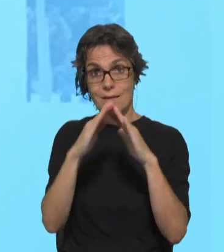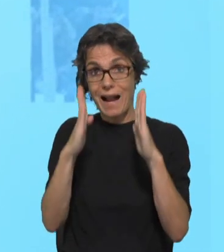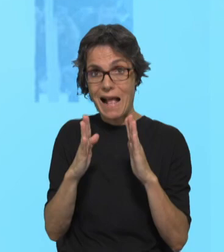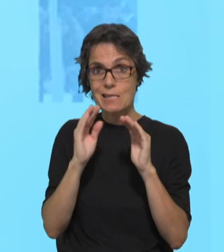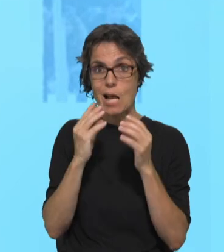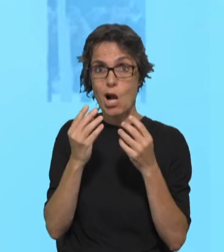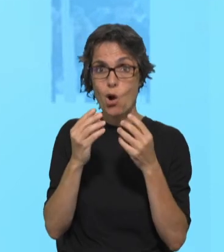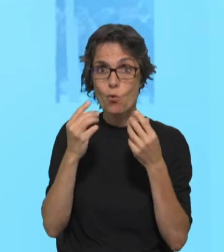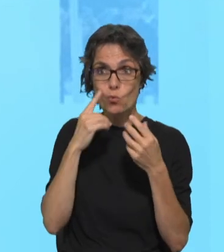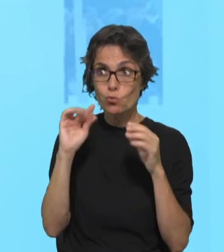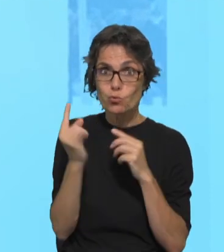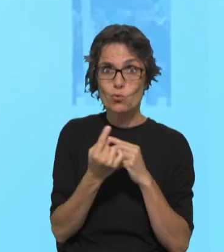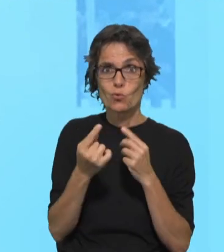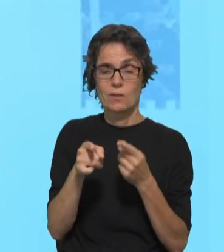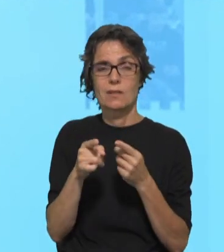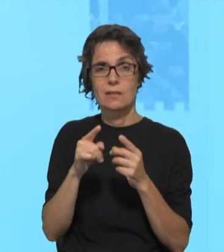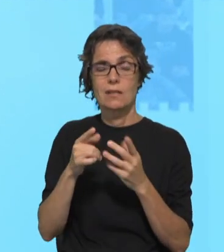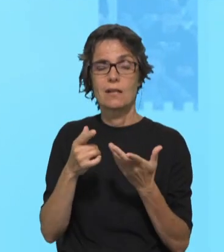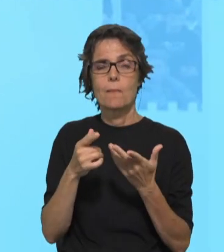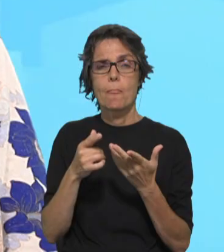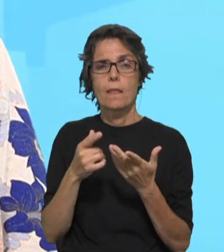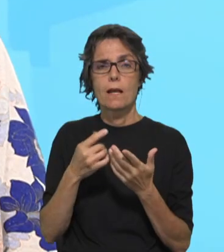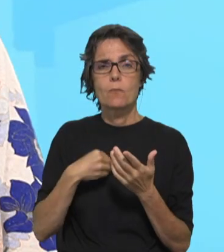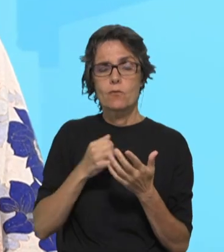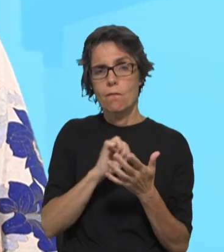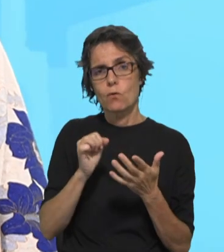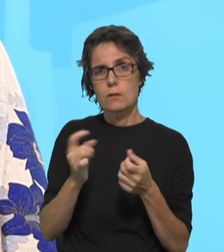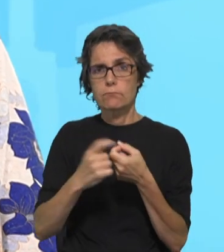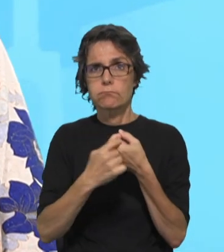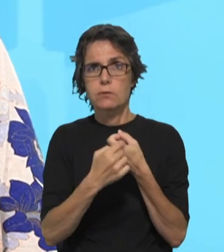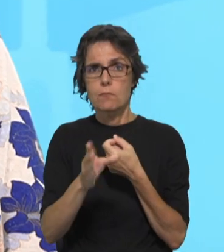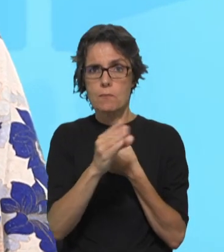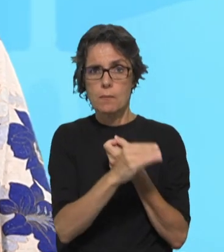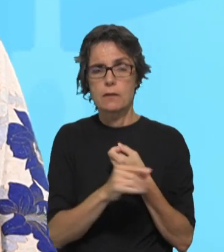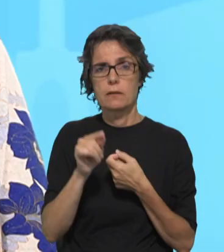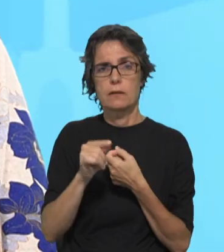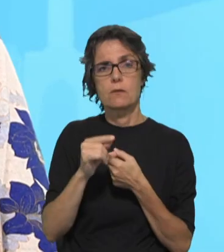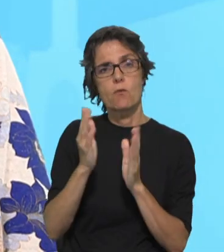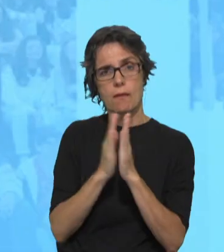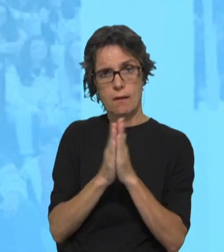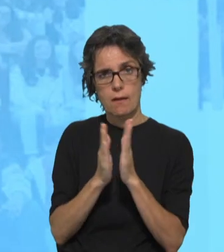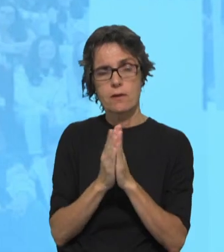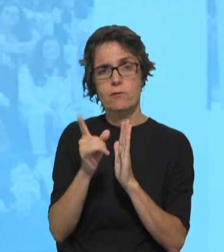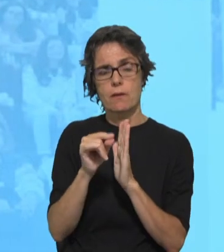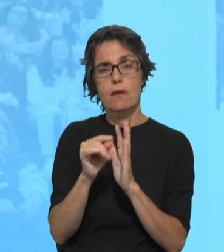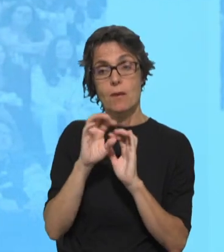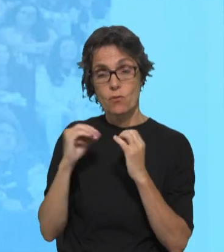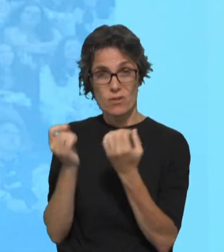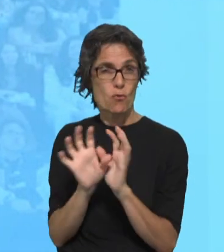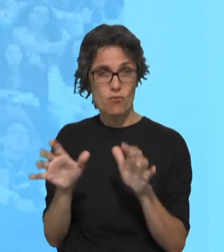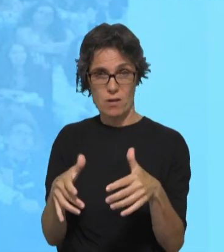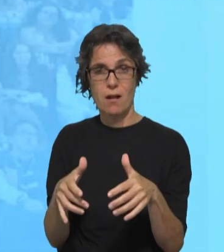de envolver cada vez mais setores da igreja também e da sociedade nesta causa